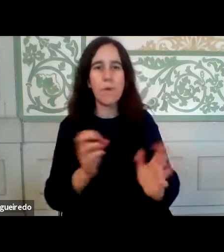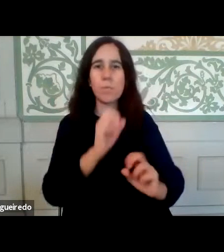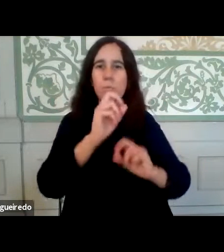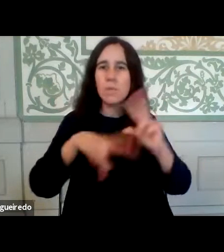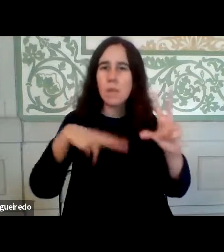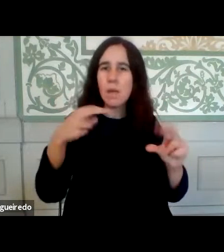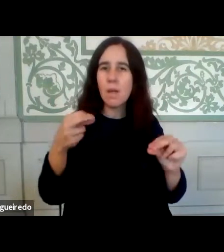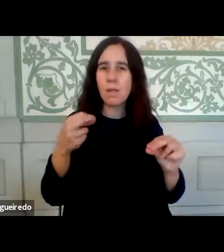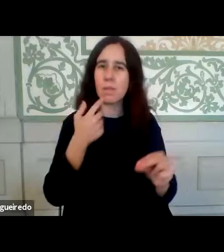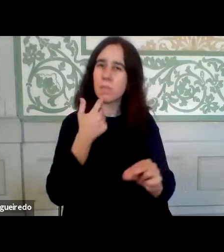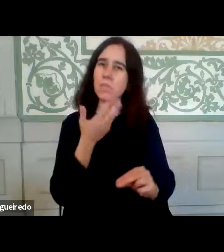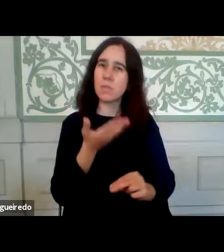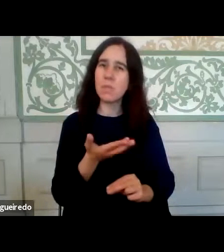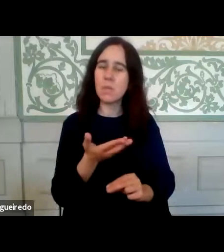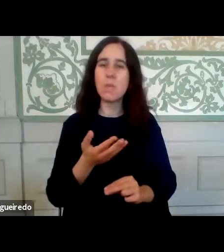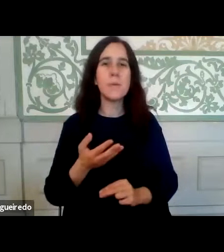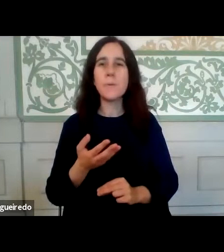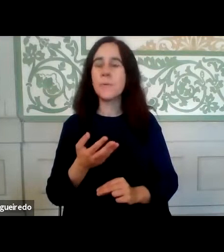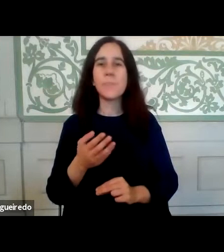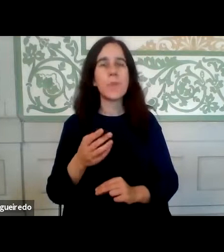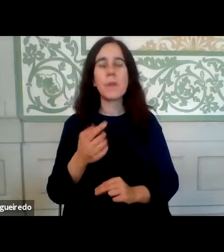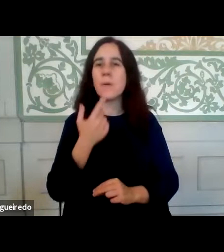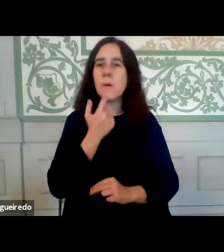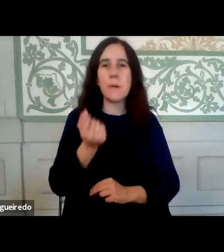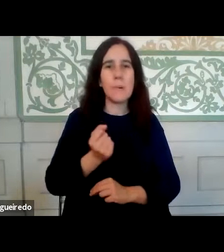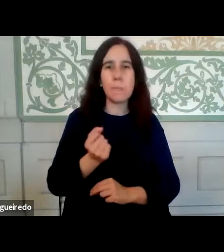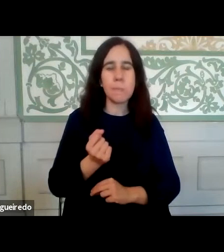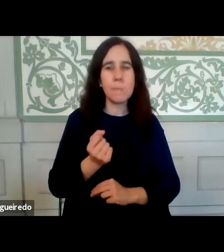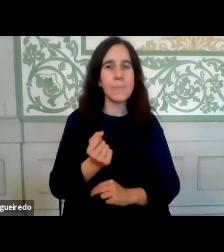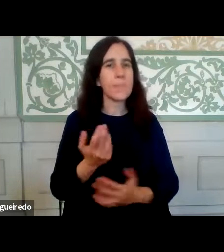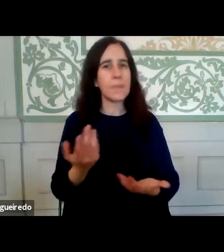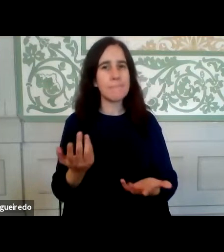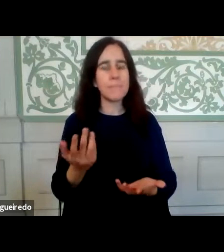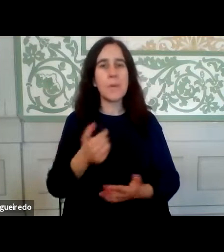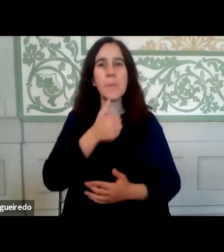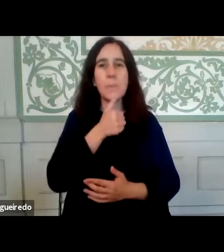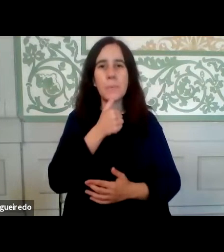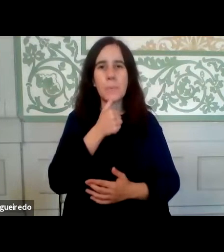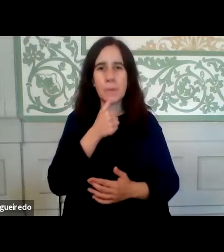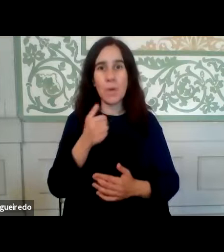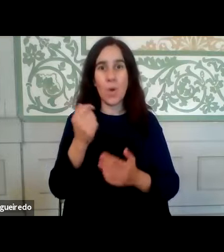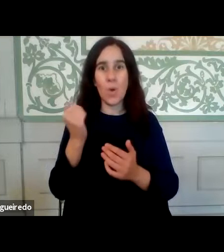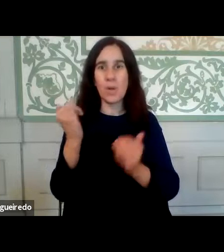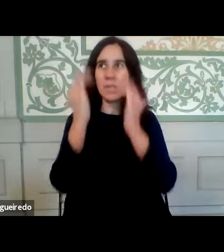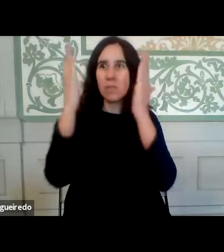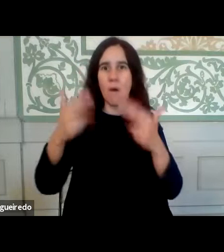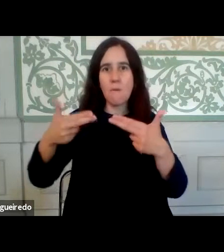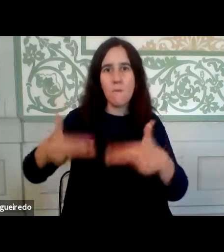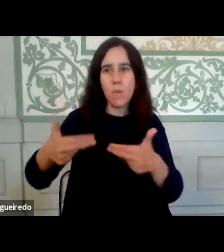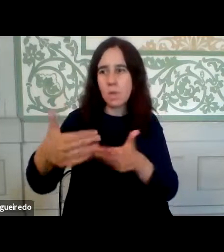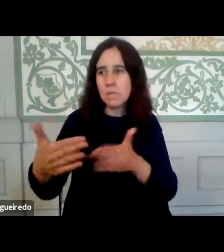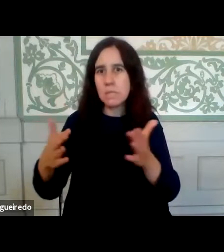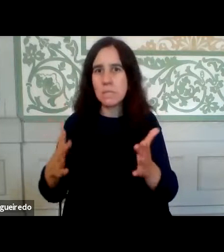digamos assim, não se compadece com as fronteiras das organizações e com as